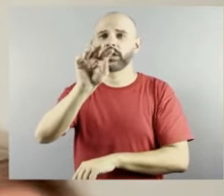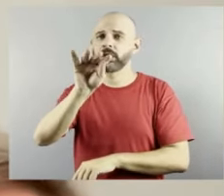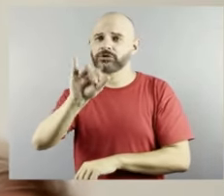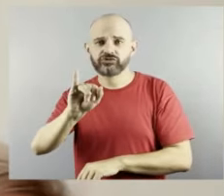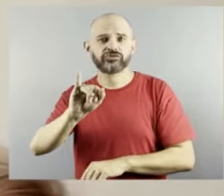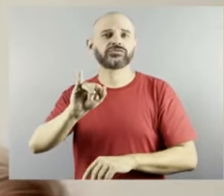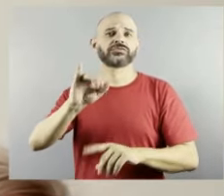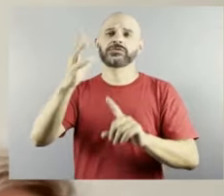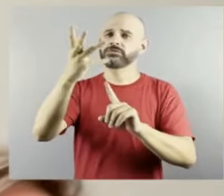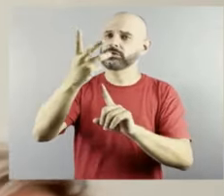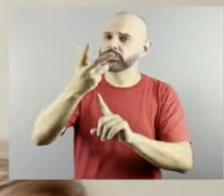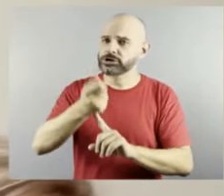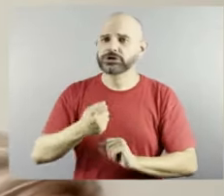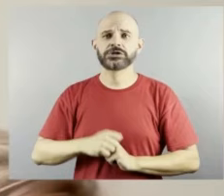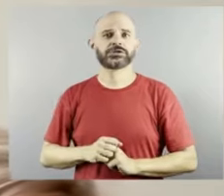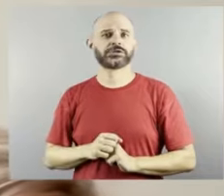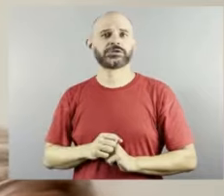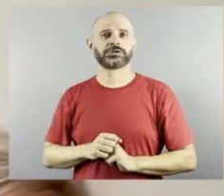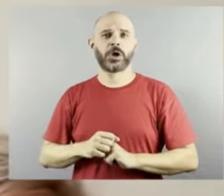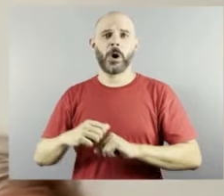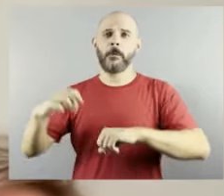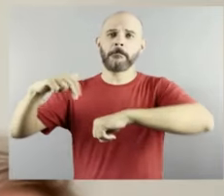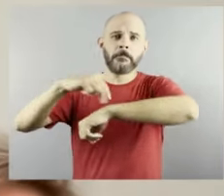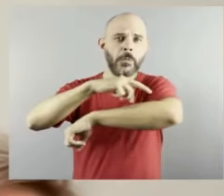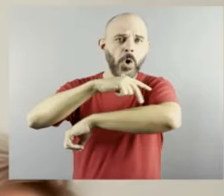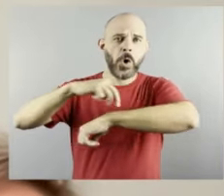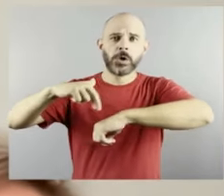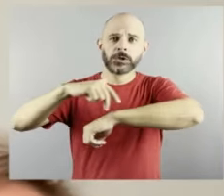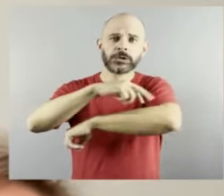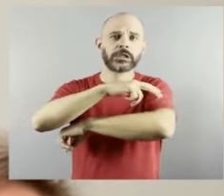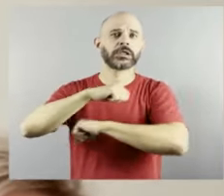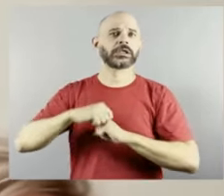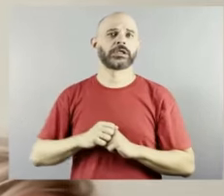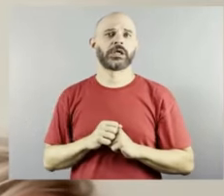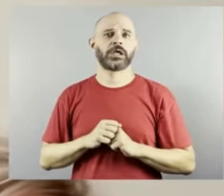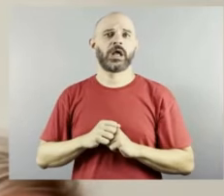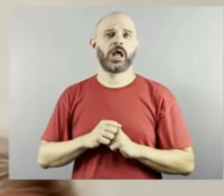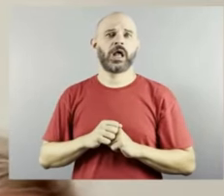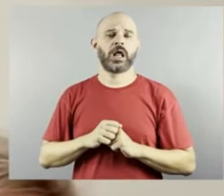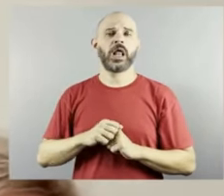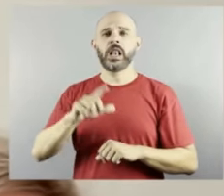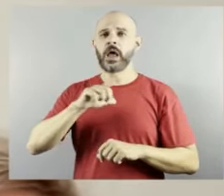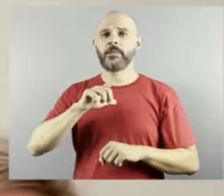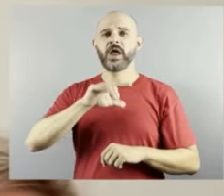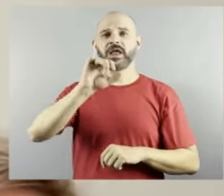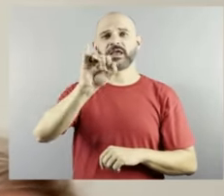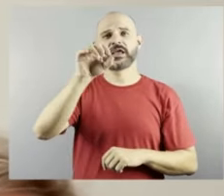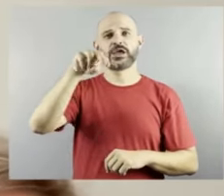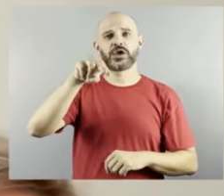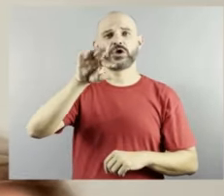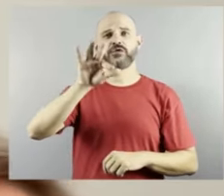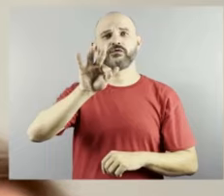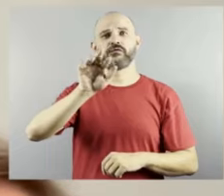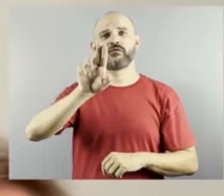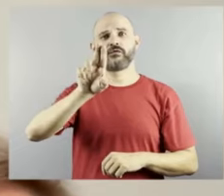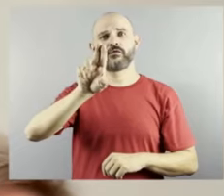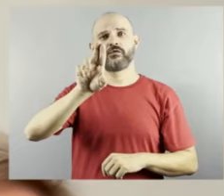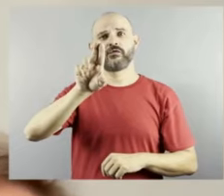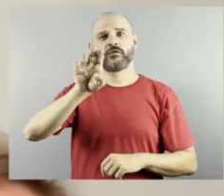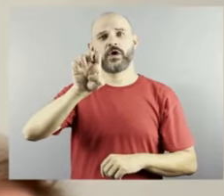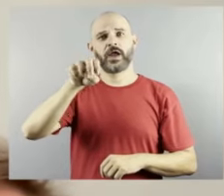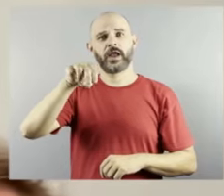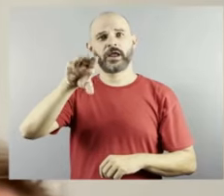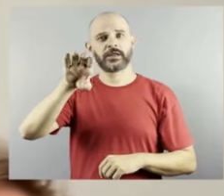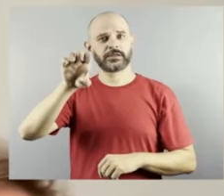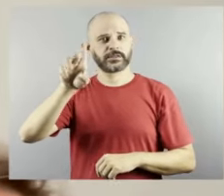como influente digital então também é um papel importante eu acho do projeto por isso que eu espero